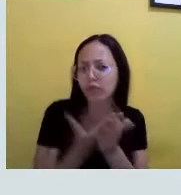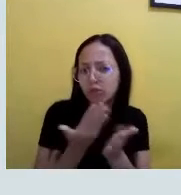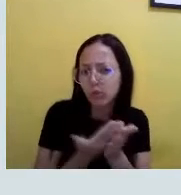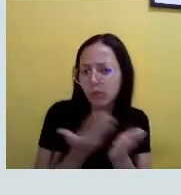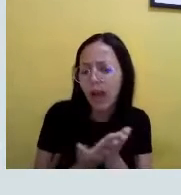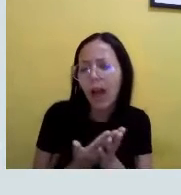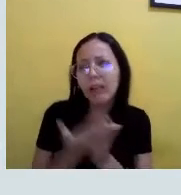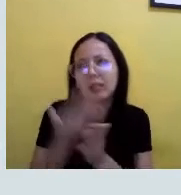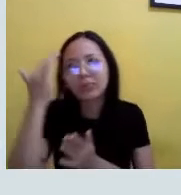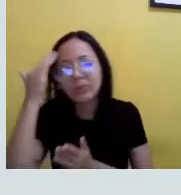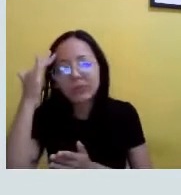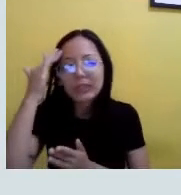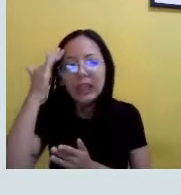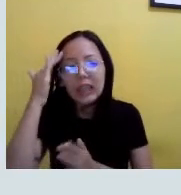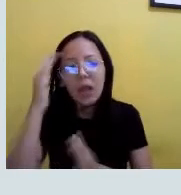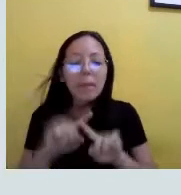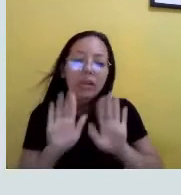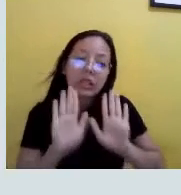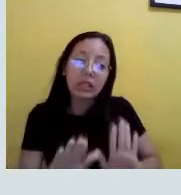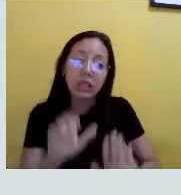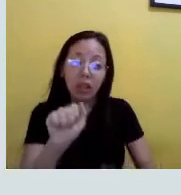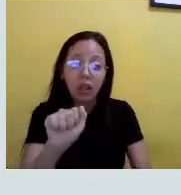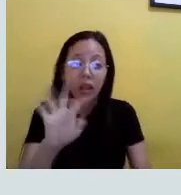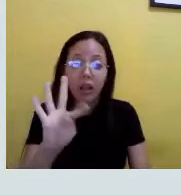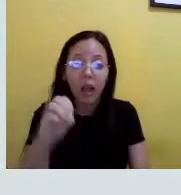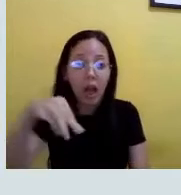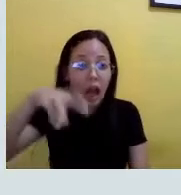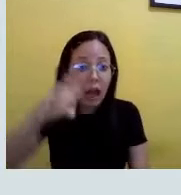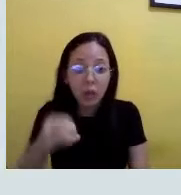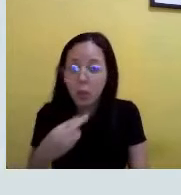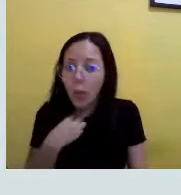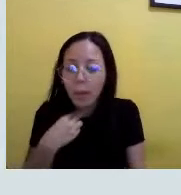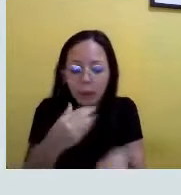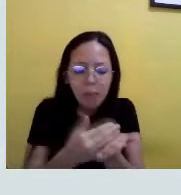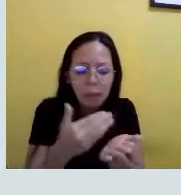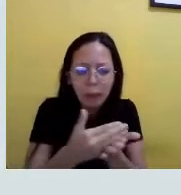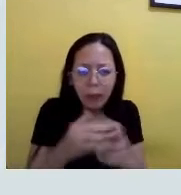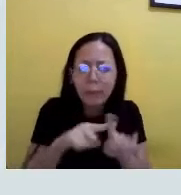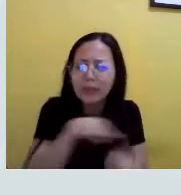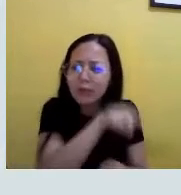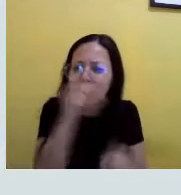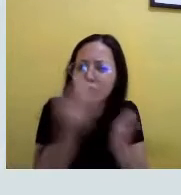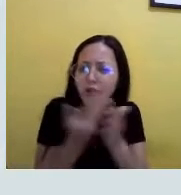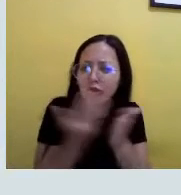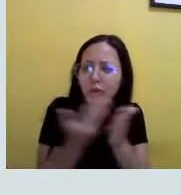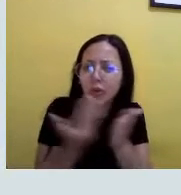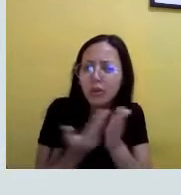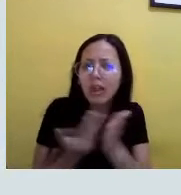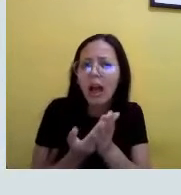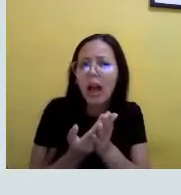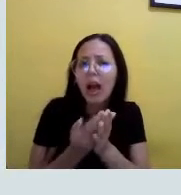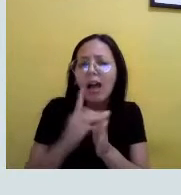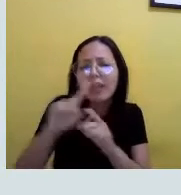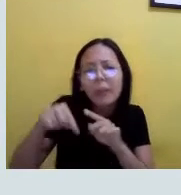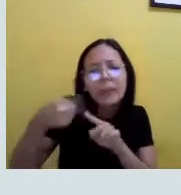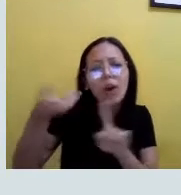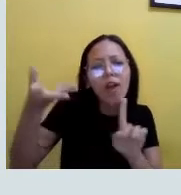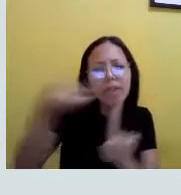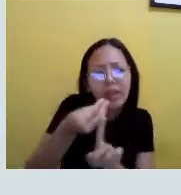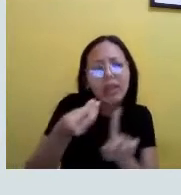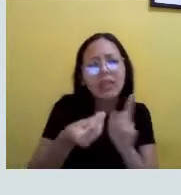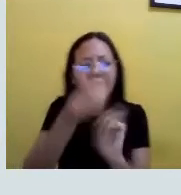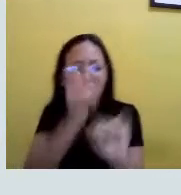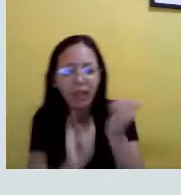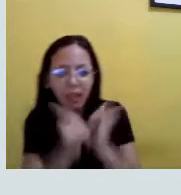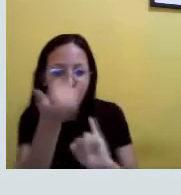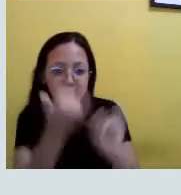dessa noção, mas, é isso, o átomo é aquela matéria indivisível. Mas, vocês vão estudar isso muito bem lá por física, por química e